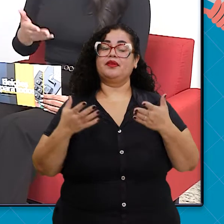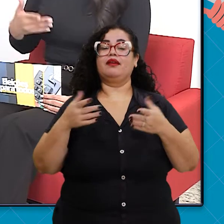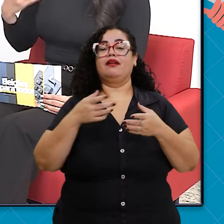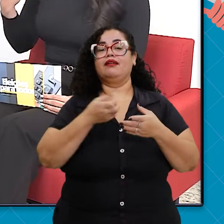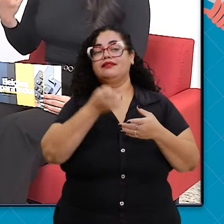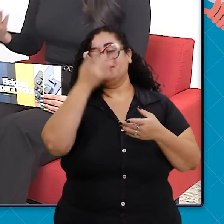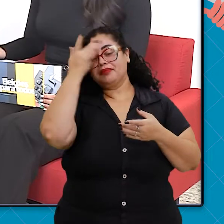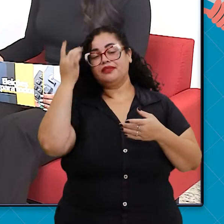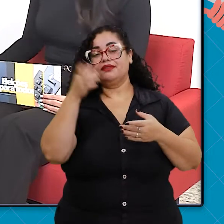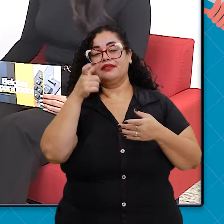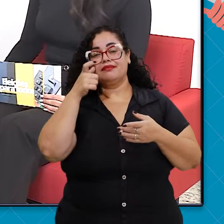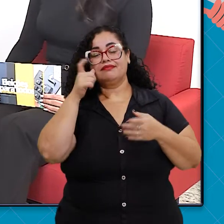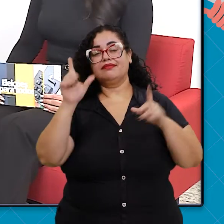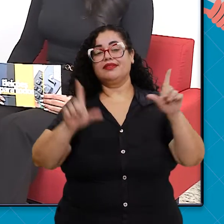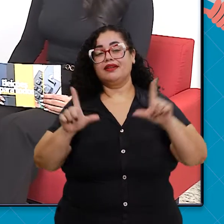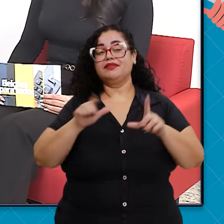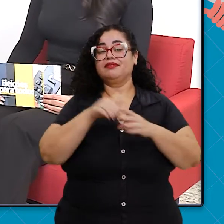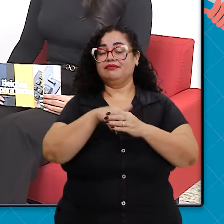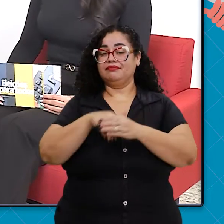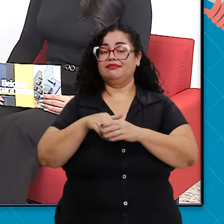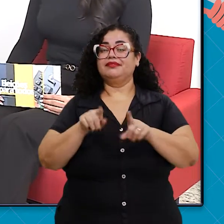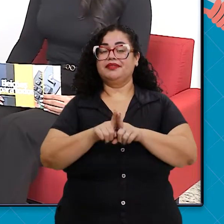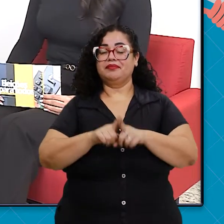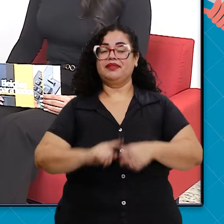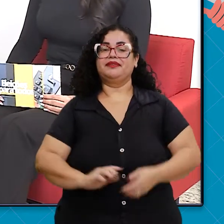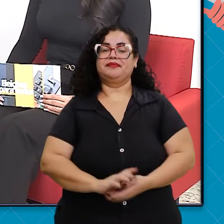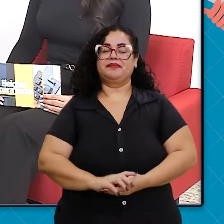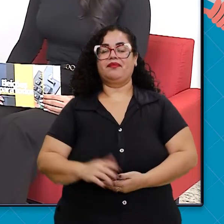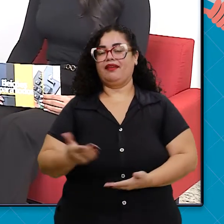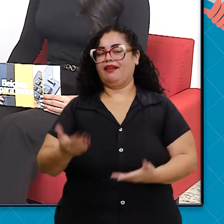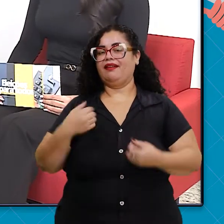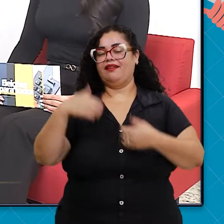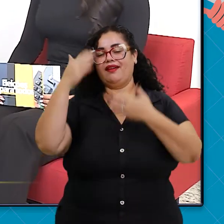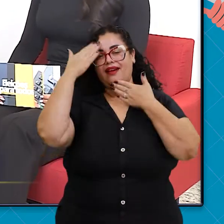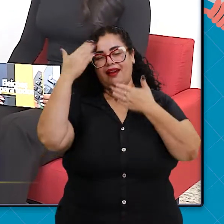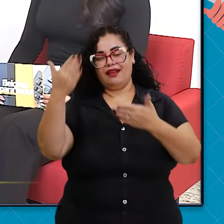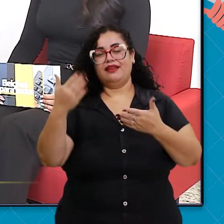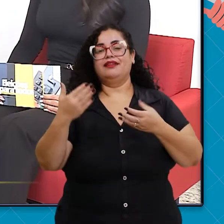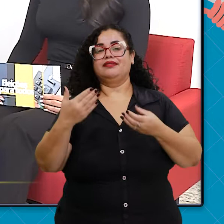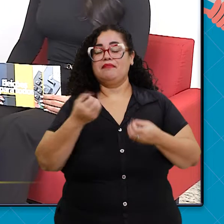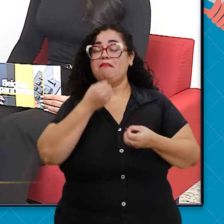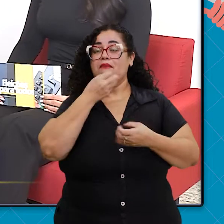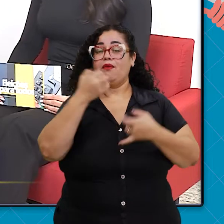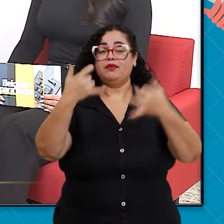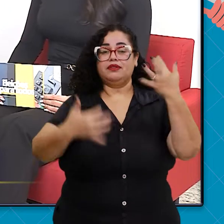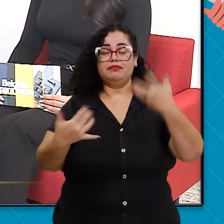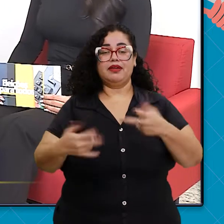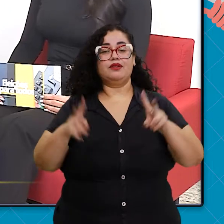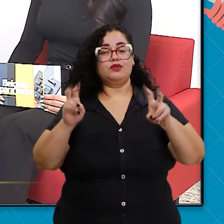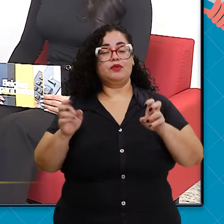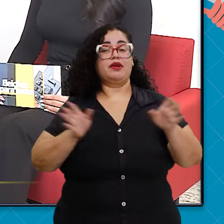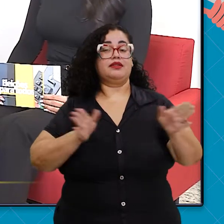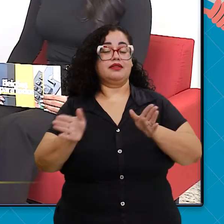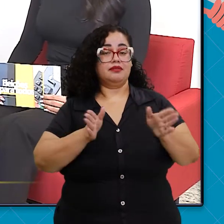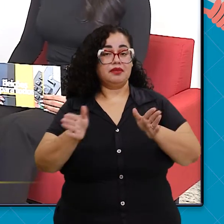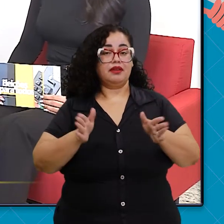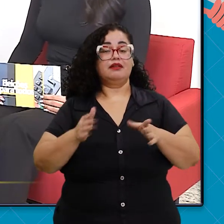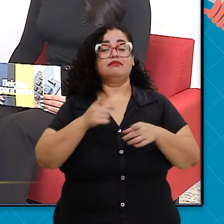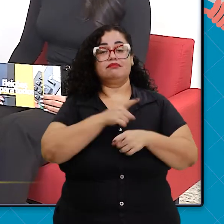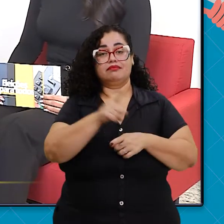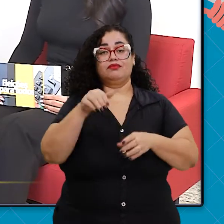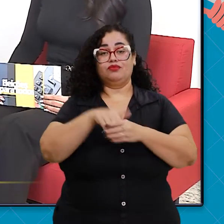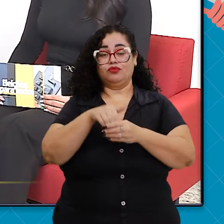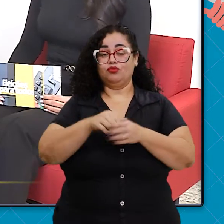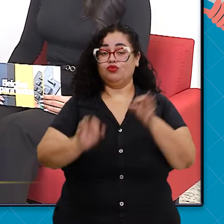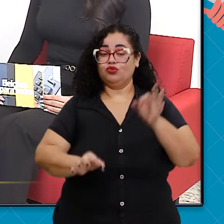eleitores, com os nossos telespectadores. Eu que agradeço. É muito bom a gente falar sobre acessibilidade e para os eleitores da